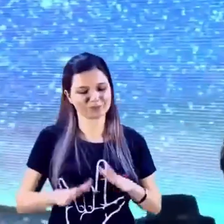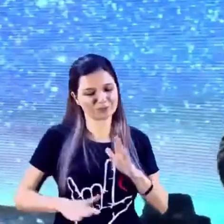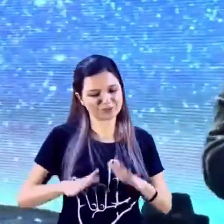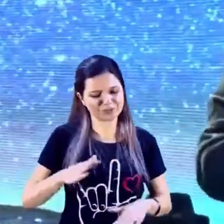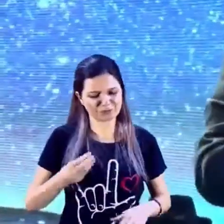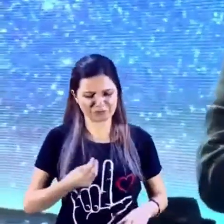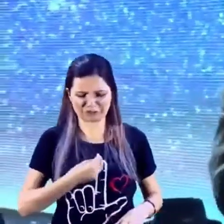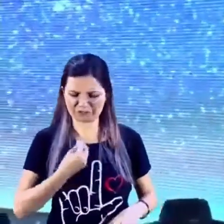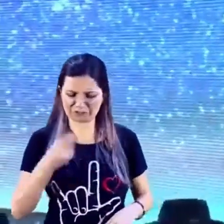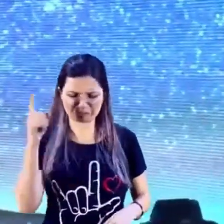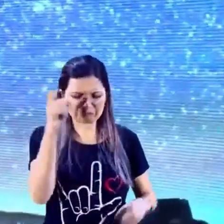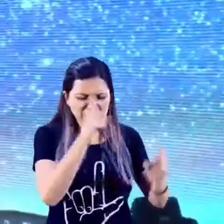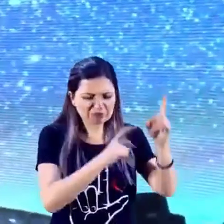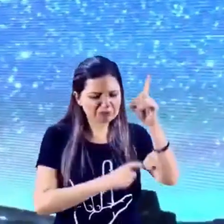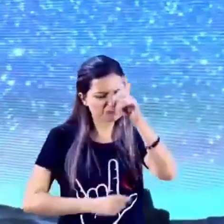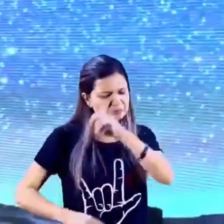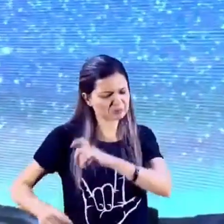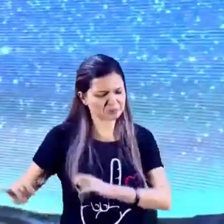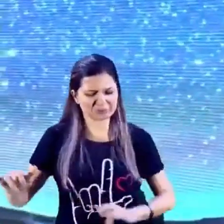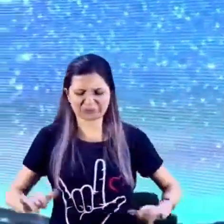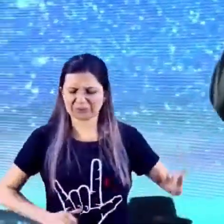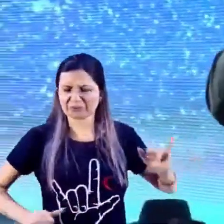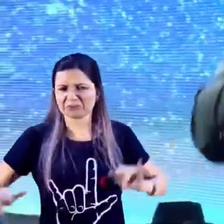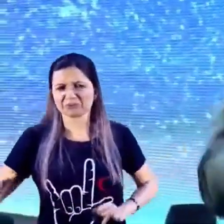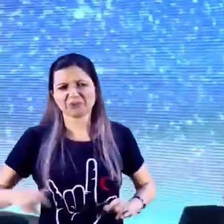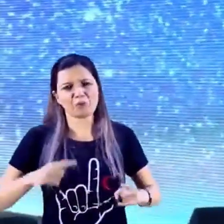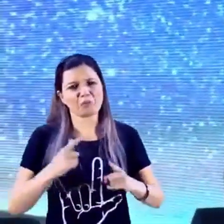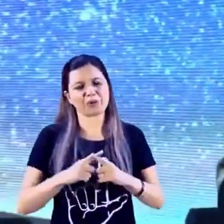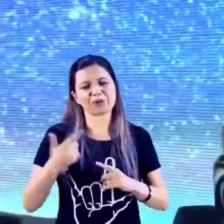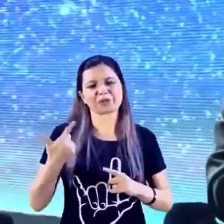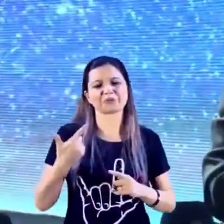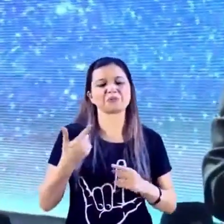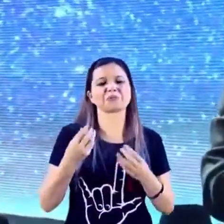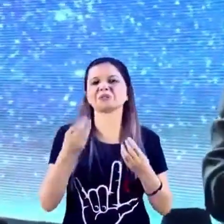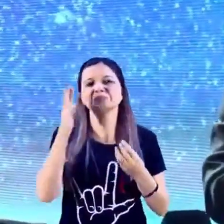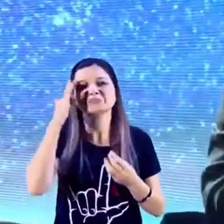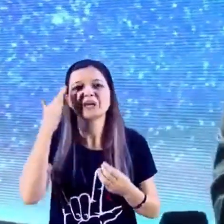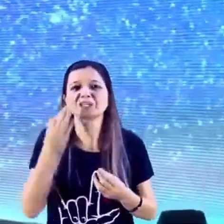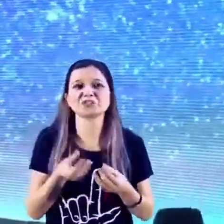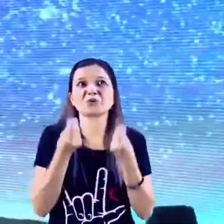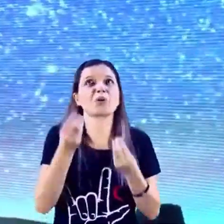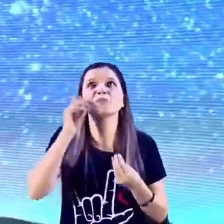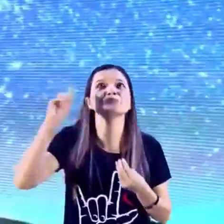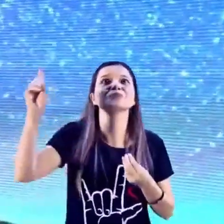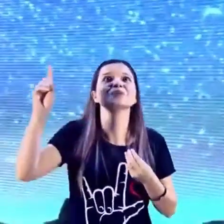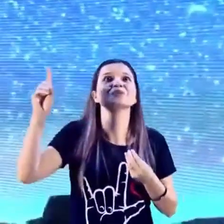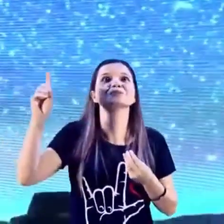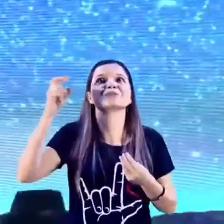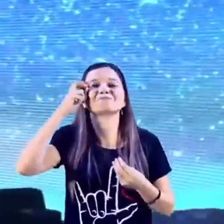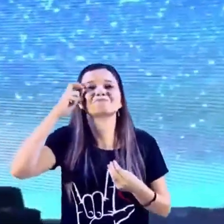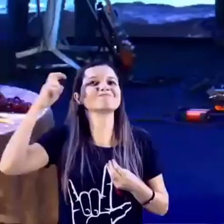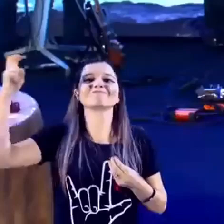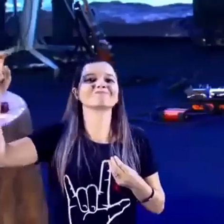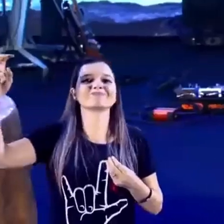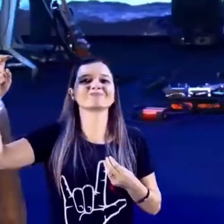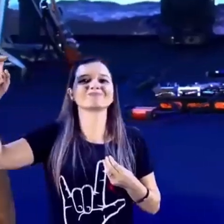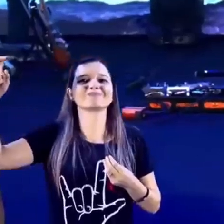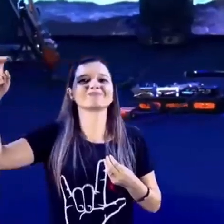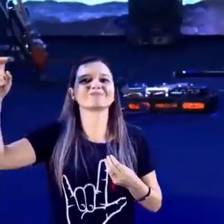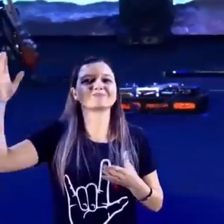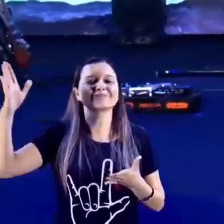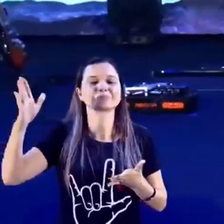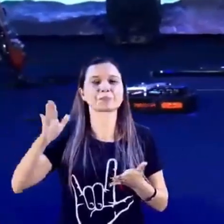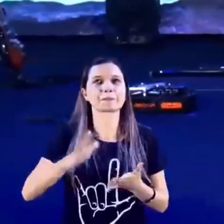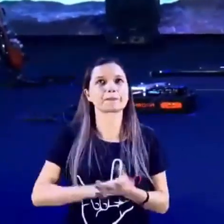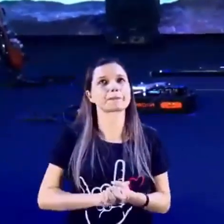triste, amargurado, sem esperança. Porque não tem essa dimensão de Deus. Ciro, qual a natureza de Deus? Essa é a natureza de Deus.